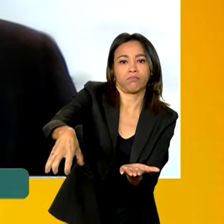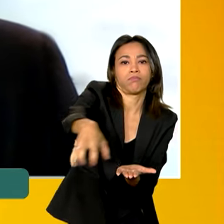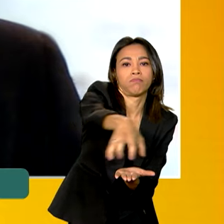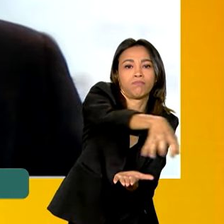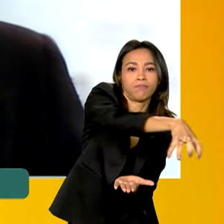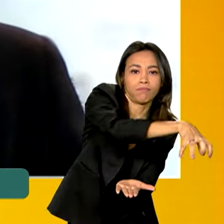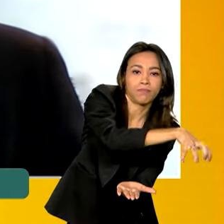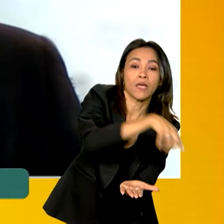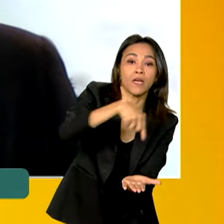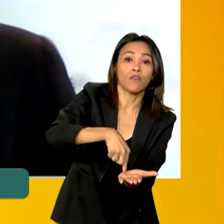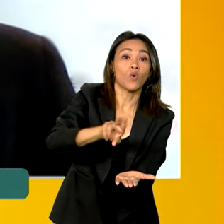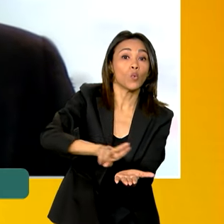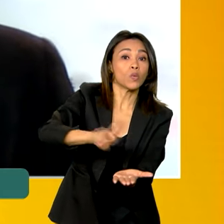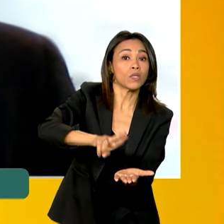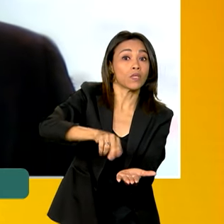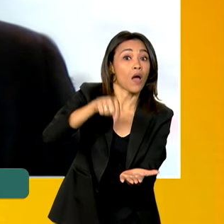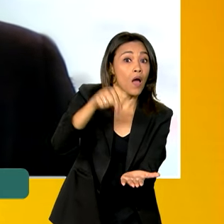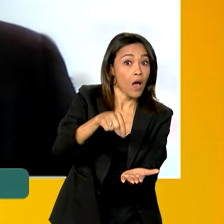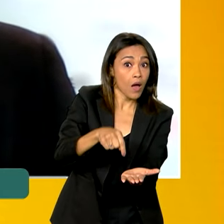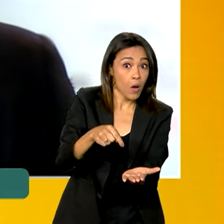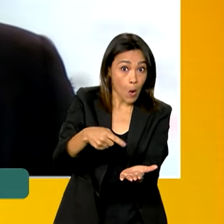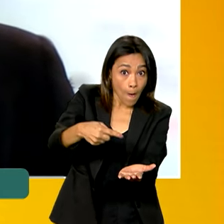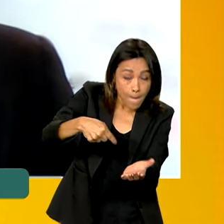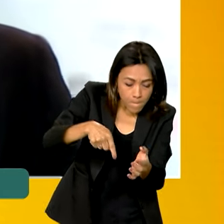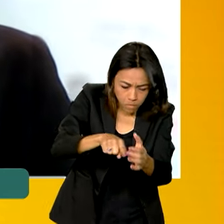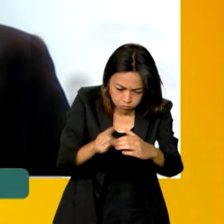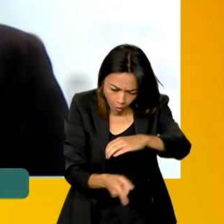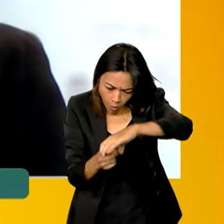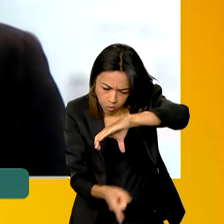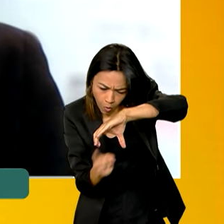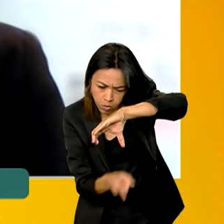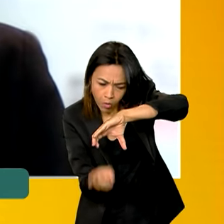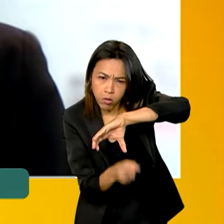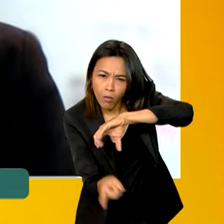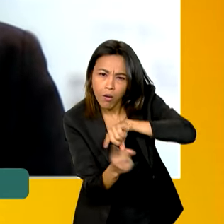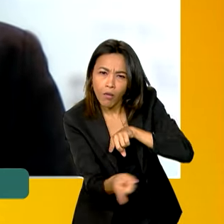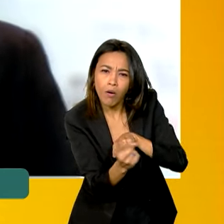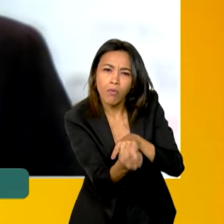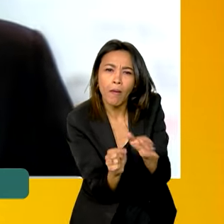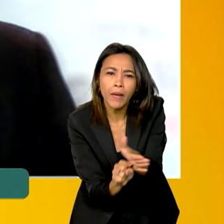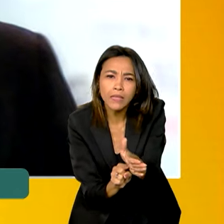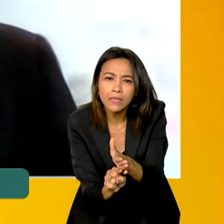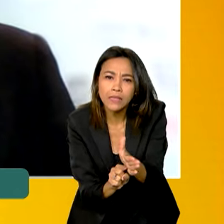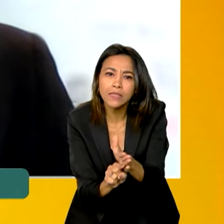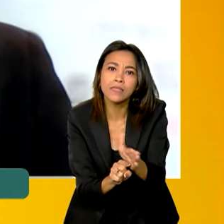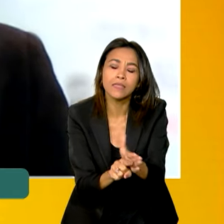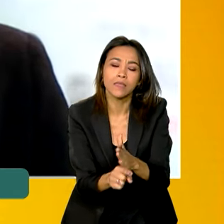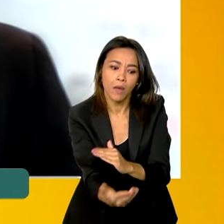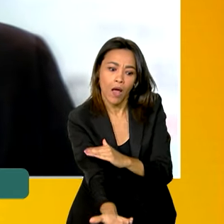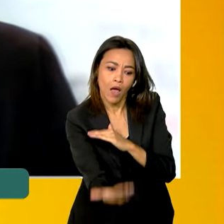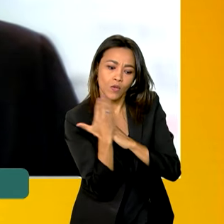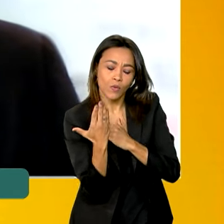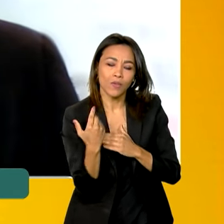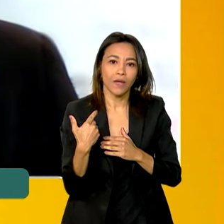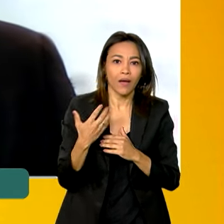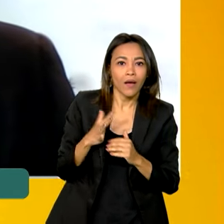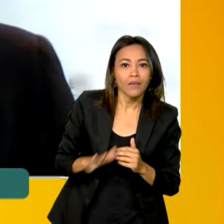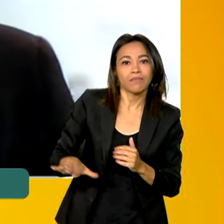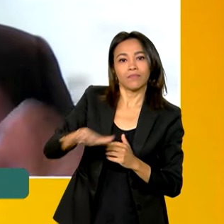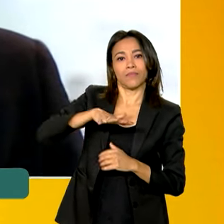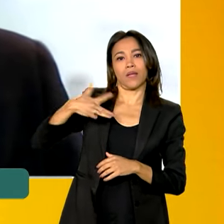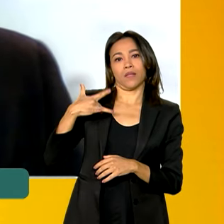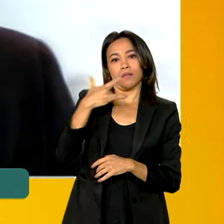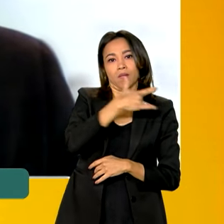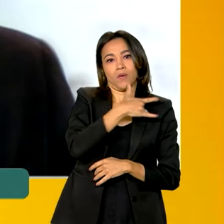lucíncroton, que é o produto principal do Sirius, dessa maneira, em pesquisas na área biomédica que podem ser feitas dentro do Orion.